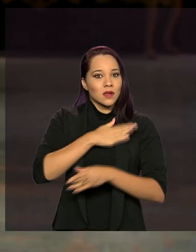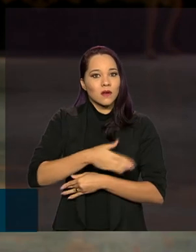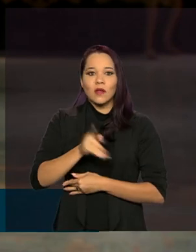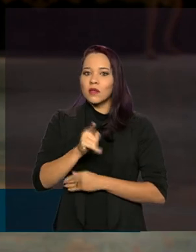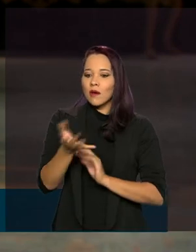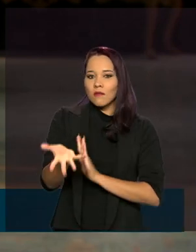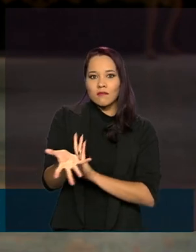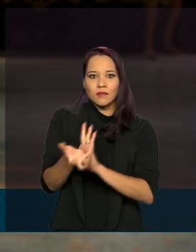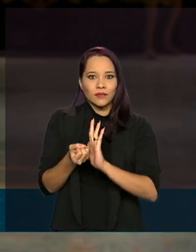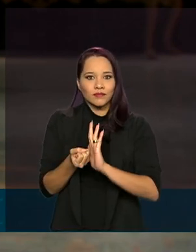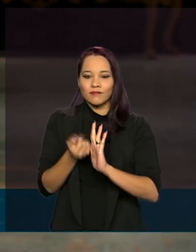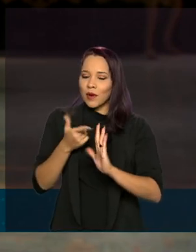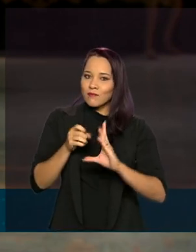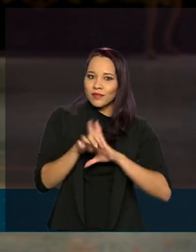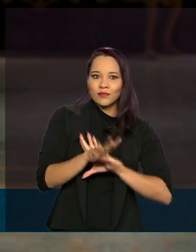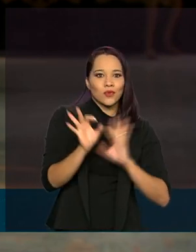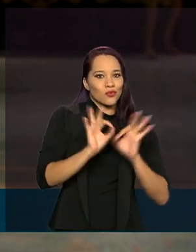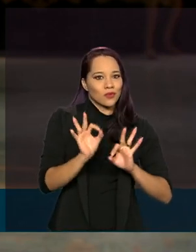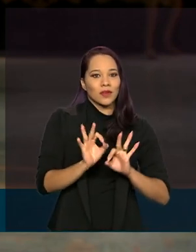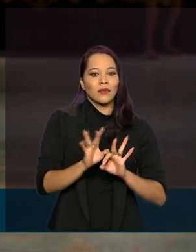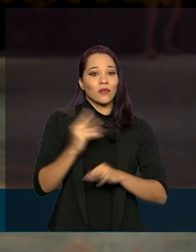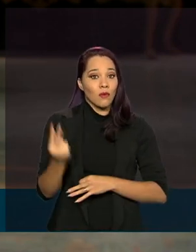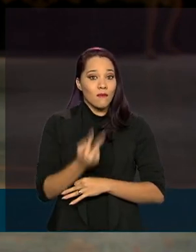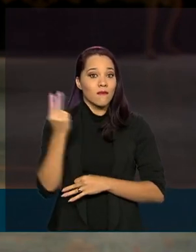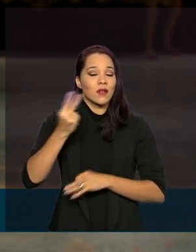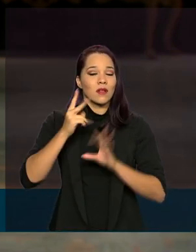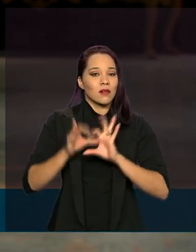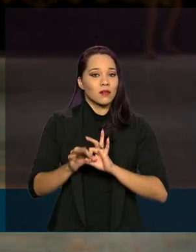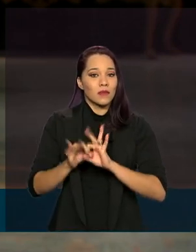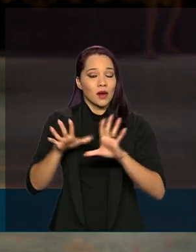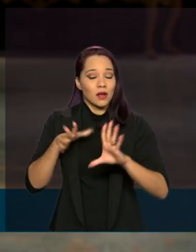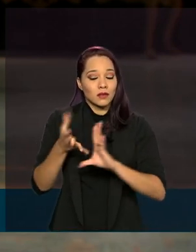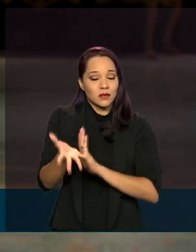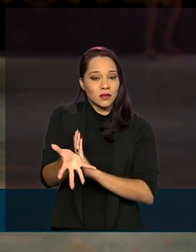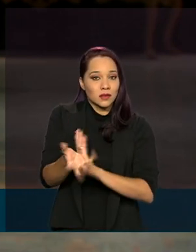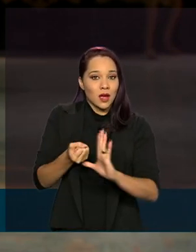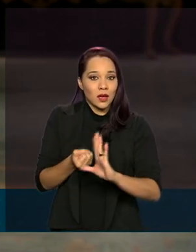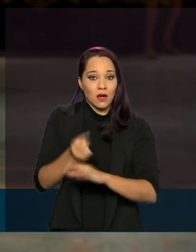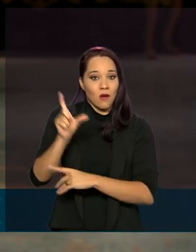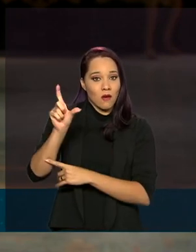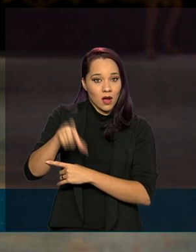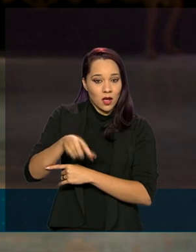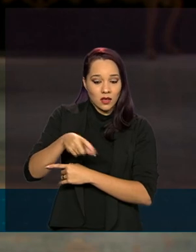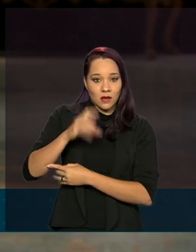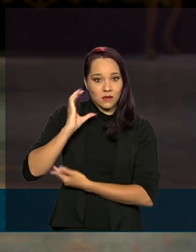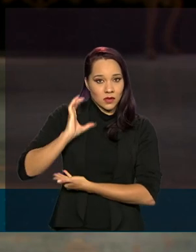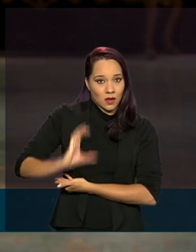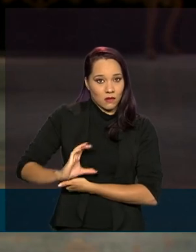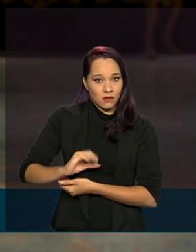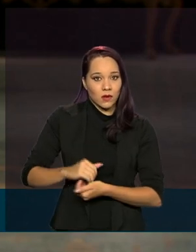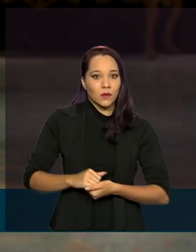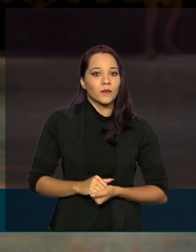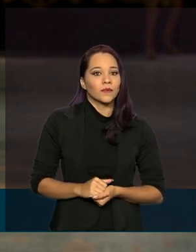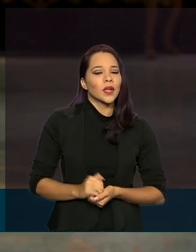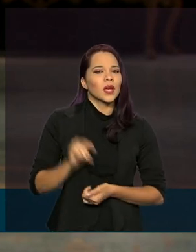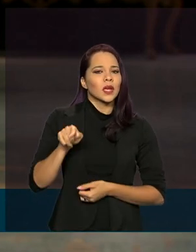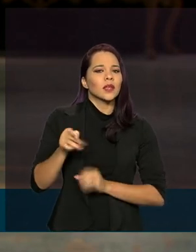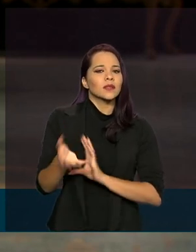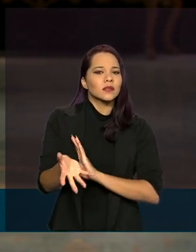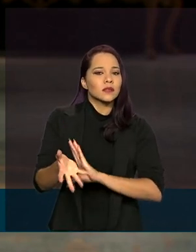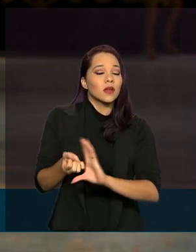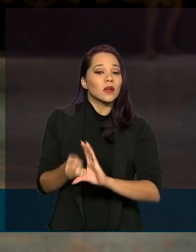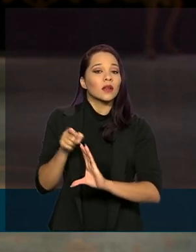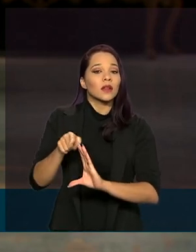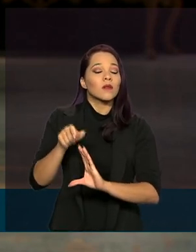na conta. Ou seja, o valor será liberado para saque com o cartão do cidadão. E esse saque